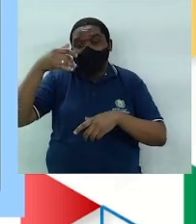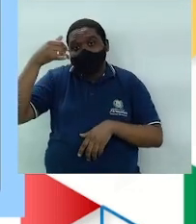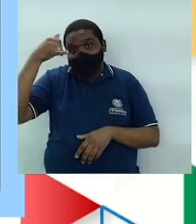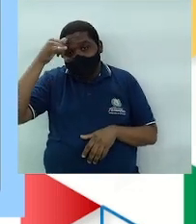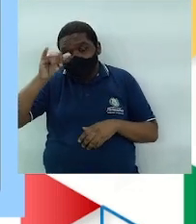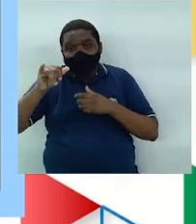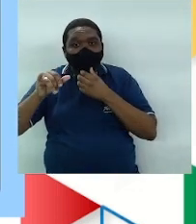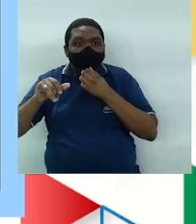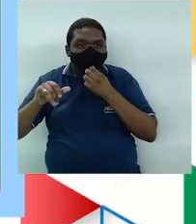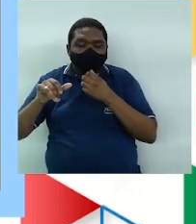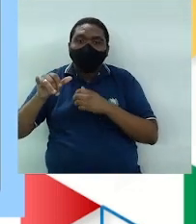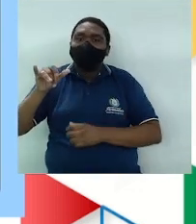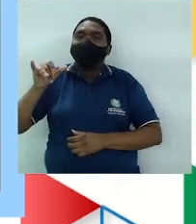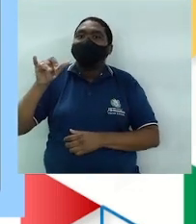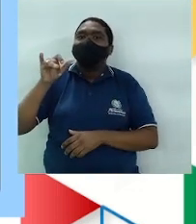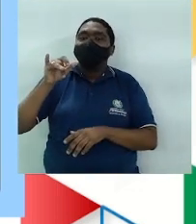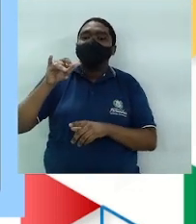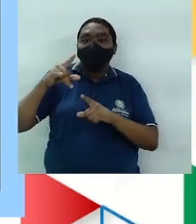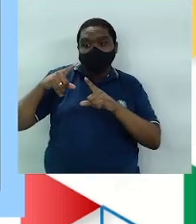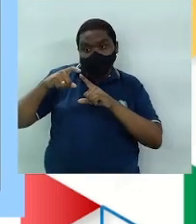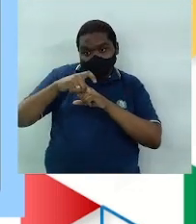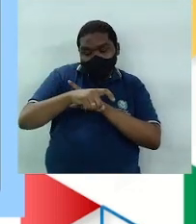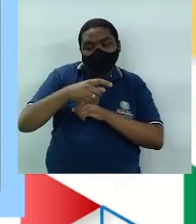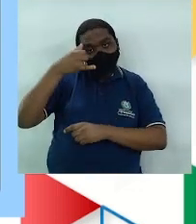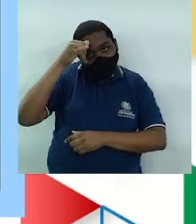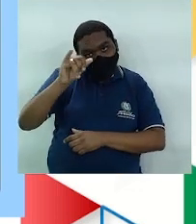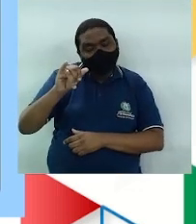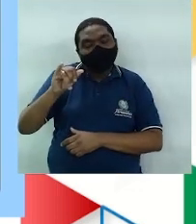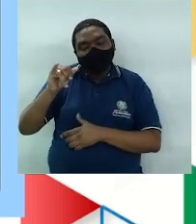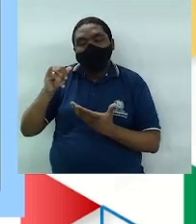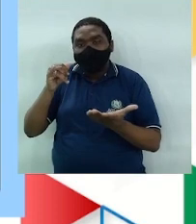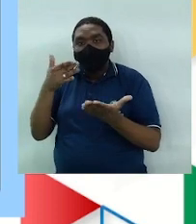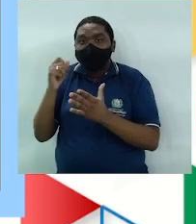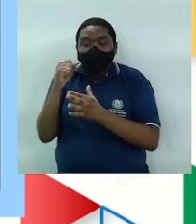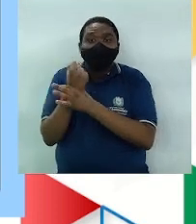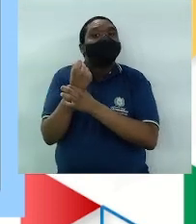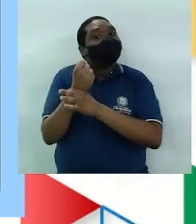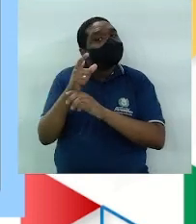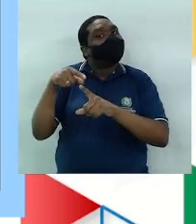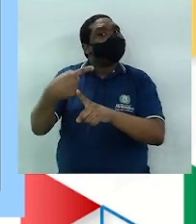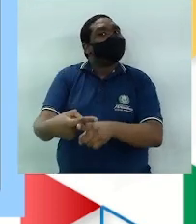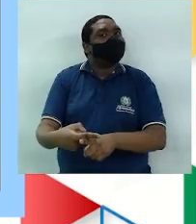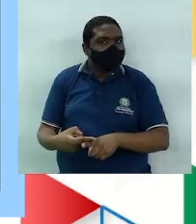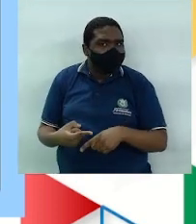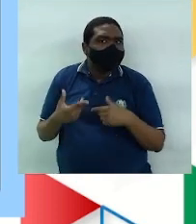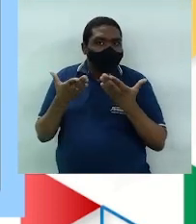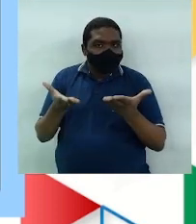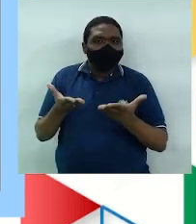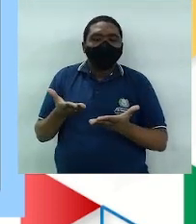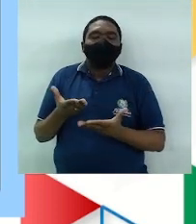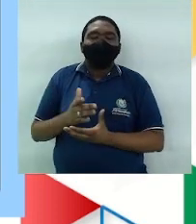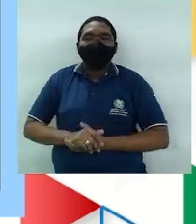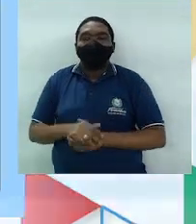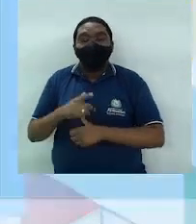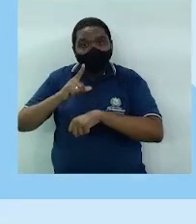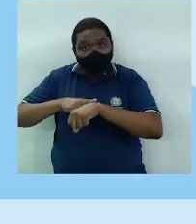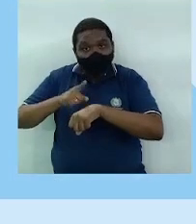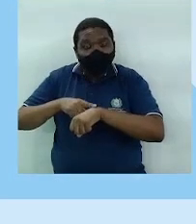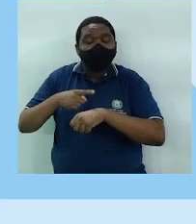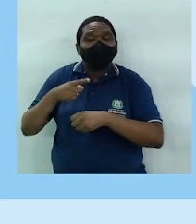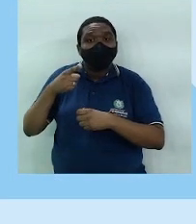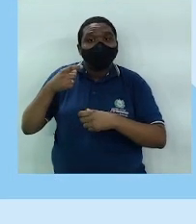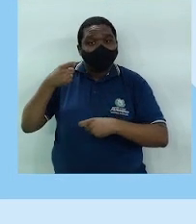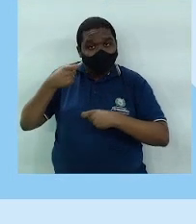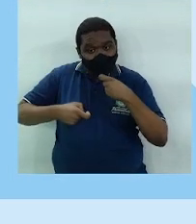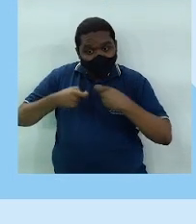mobilidade e destroem os espermatozoides. É uma segurança a mais desses espermicidas, que na hora da relação, eles vão